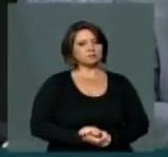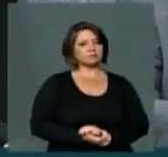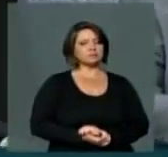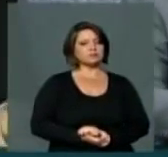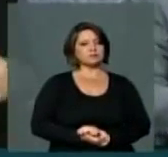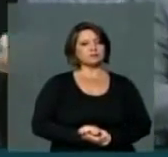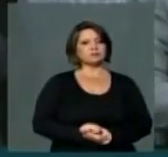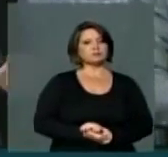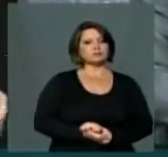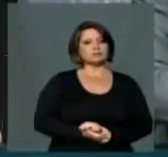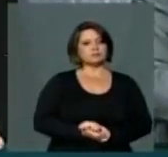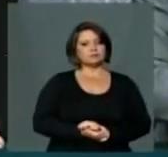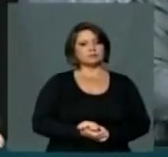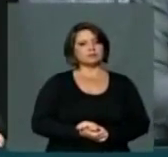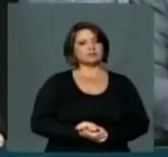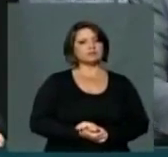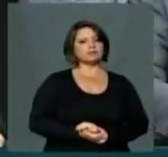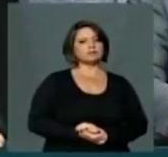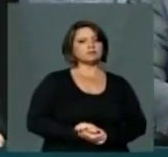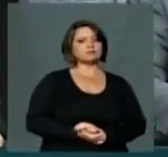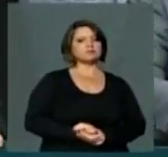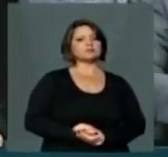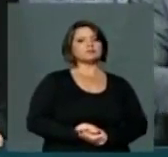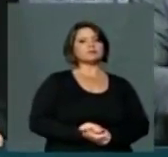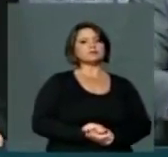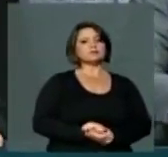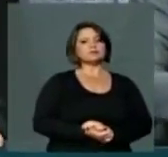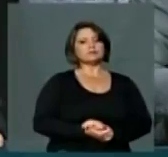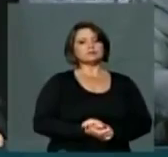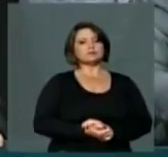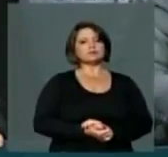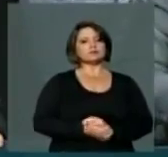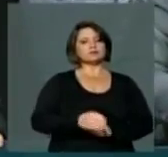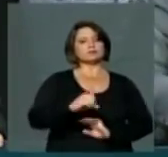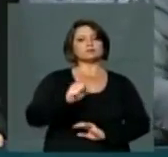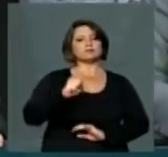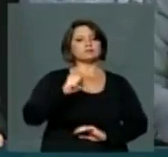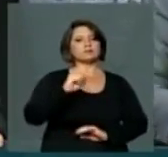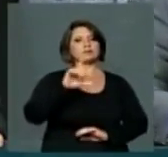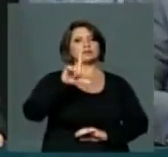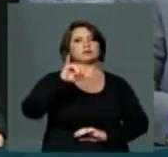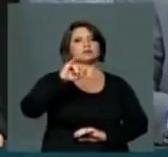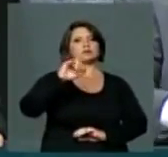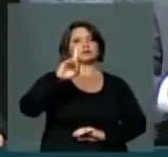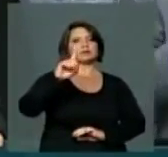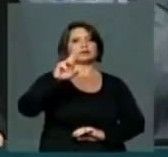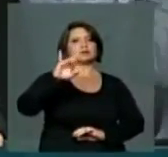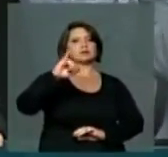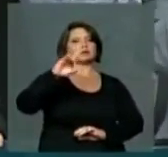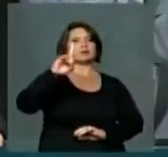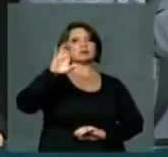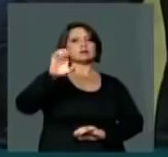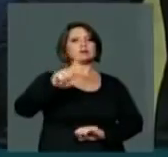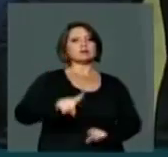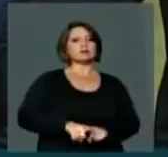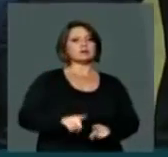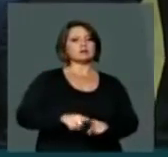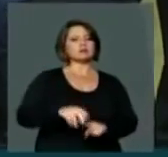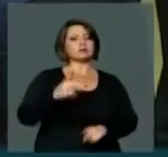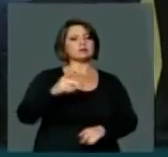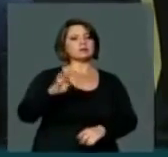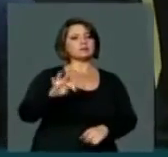Como vota o senhor delegado? Presidente, esse decreto da presidenta Dilma e do PT